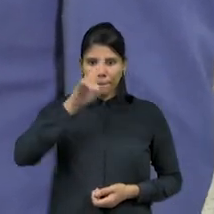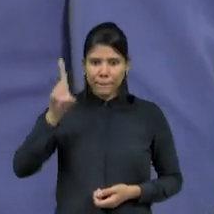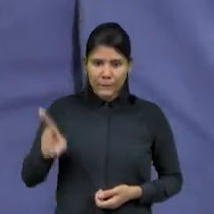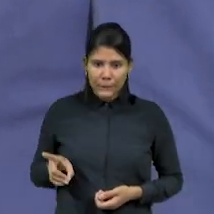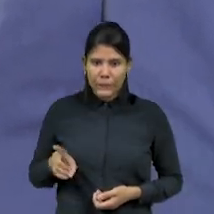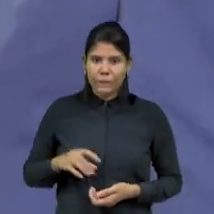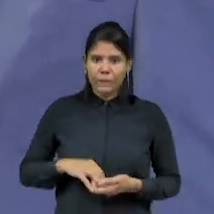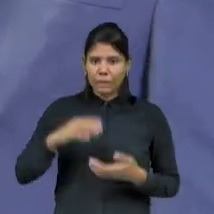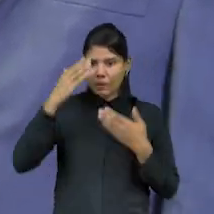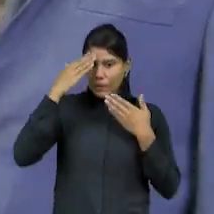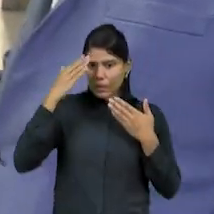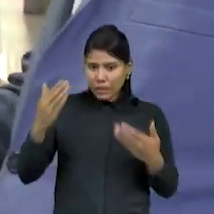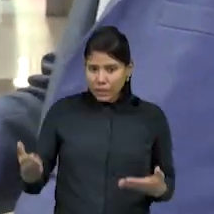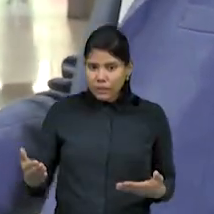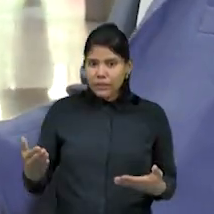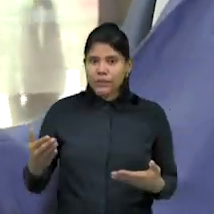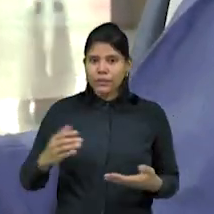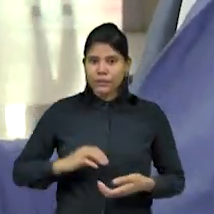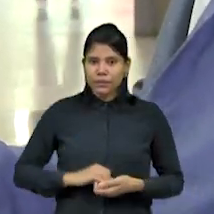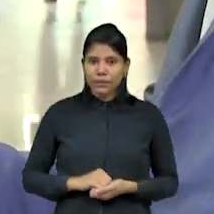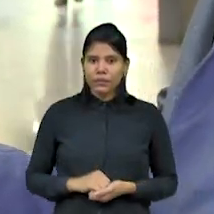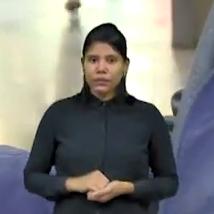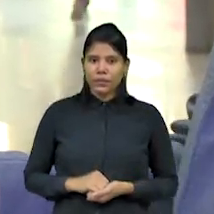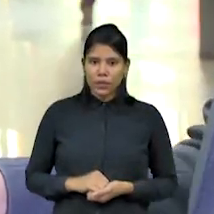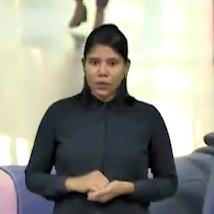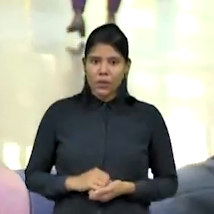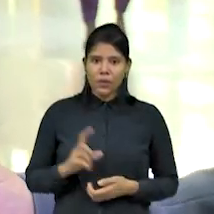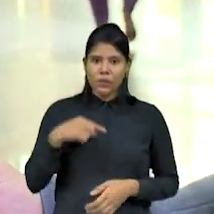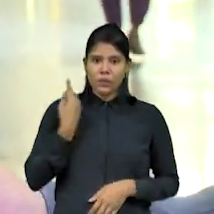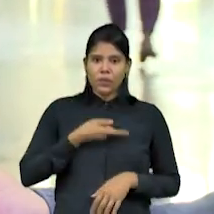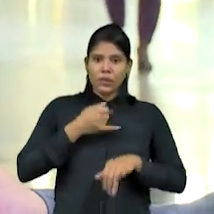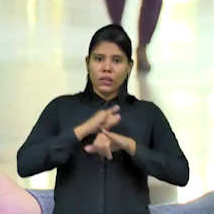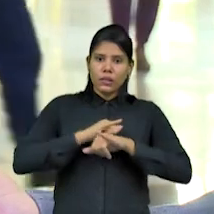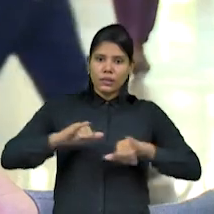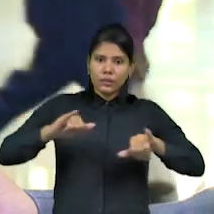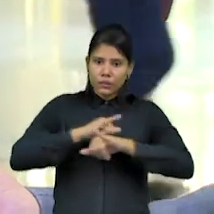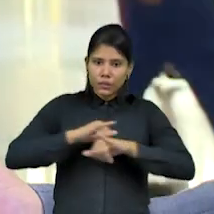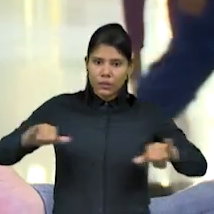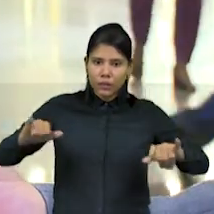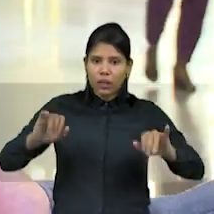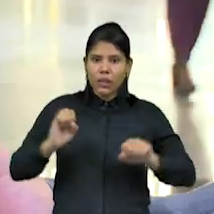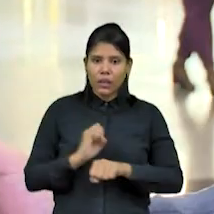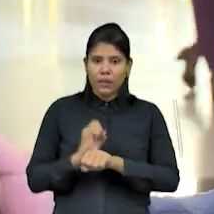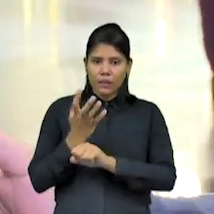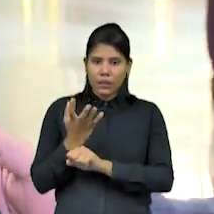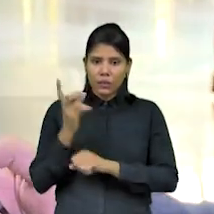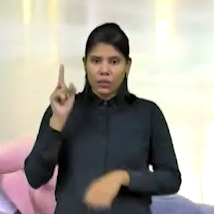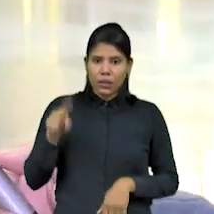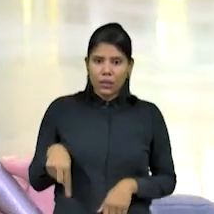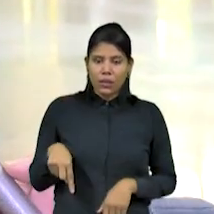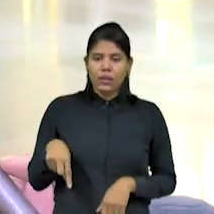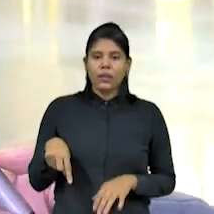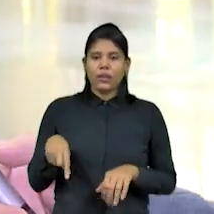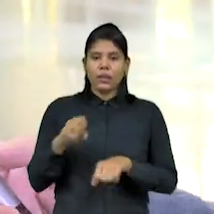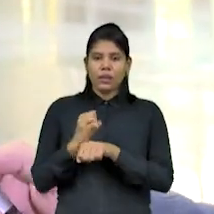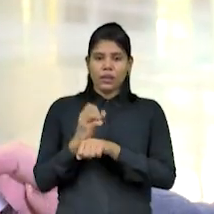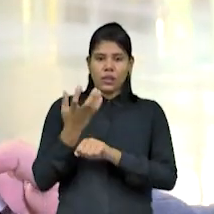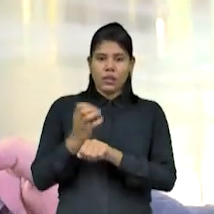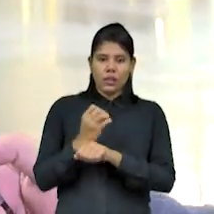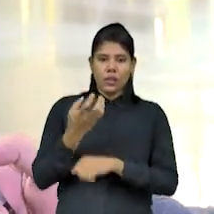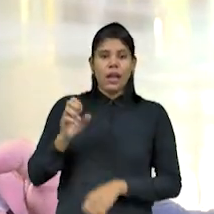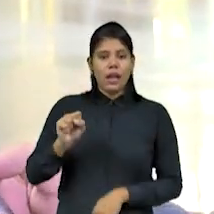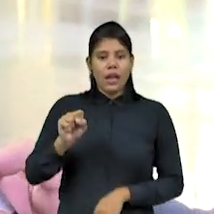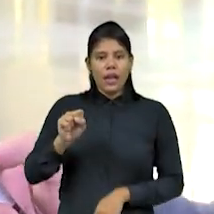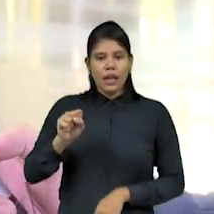Agradecer aqui pela oportunidade do espaço, da gente poder estar divulgando esse evento. Esse evento é o primeiro Expo Mulheres